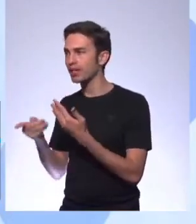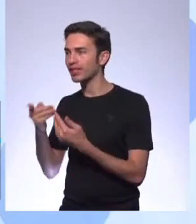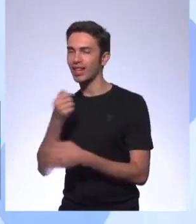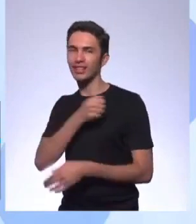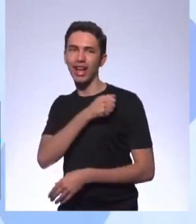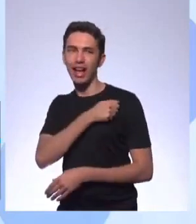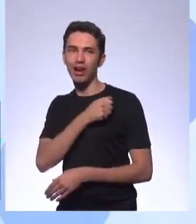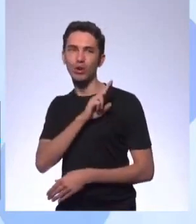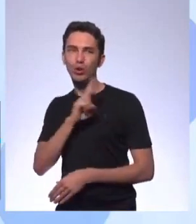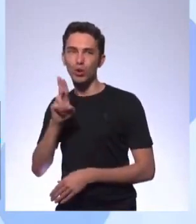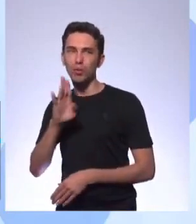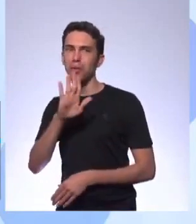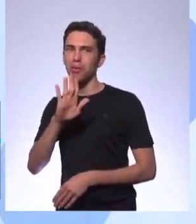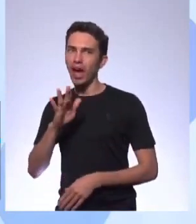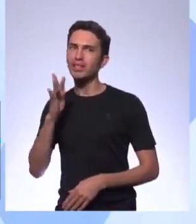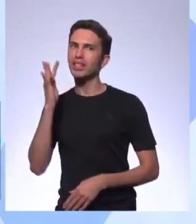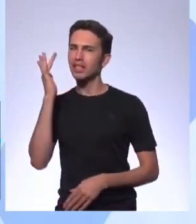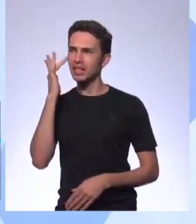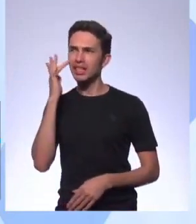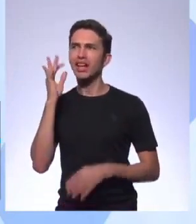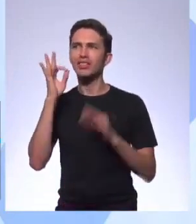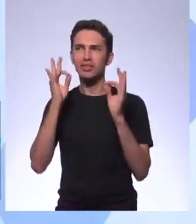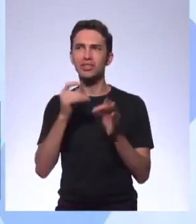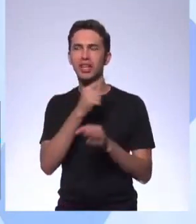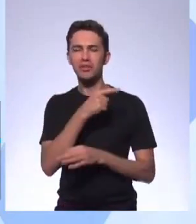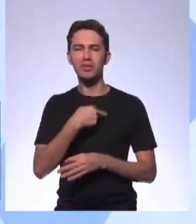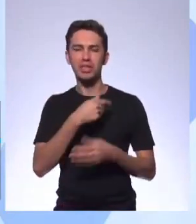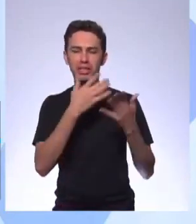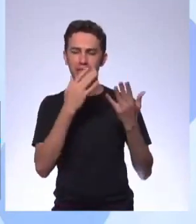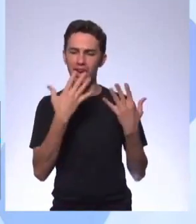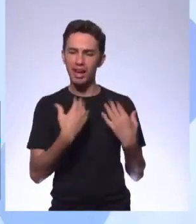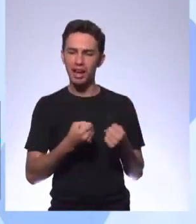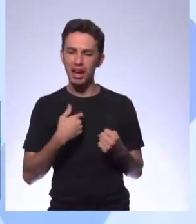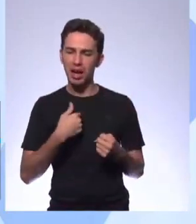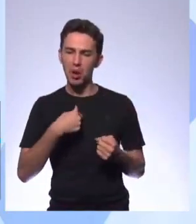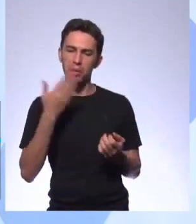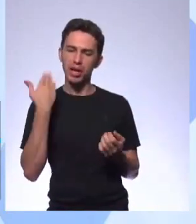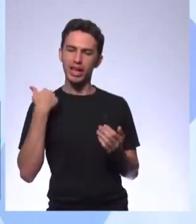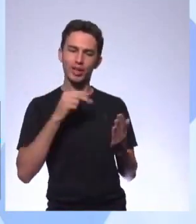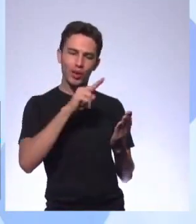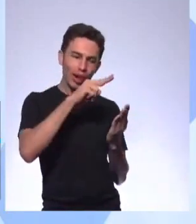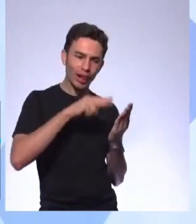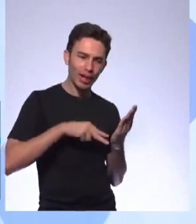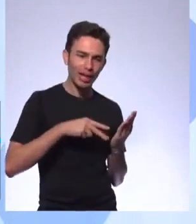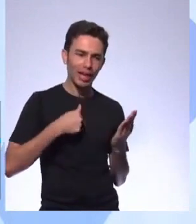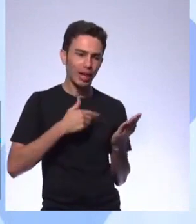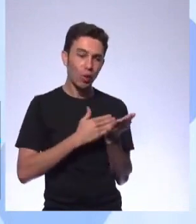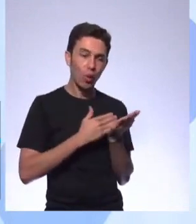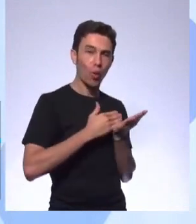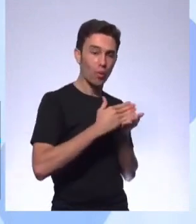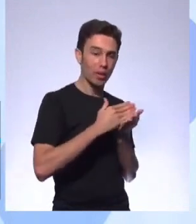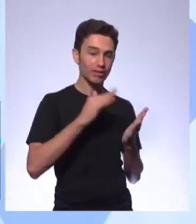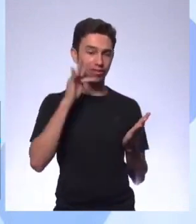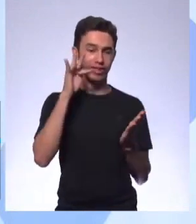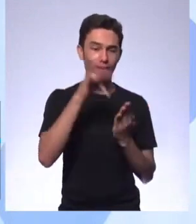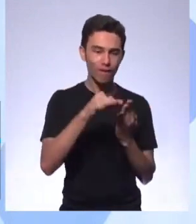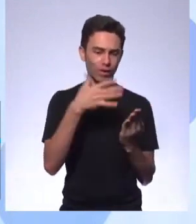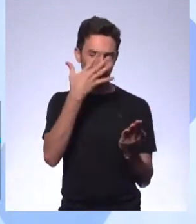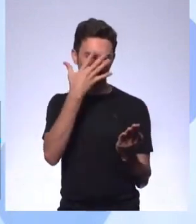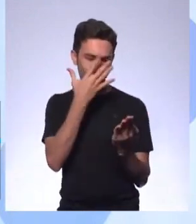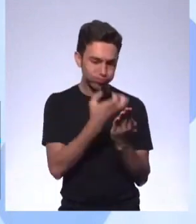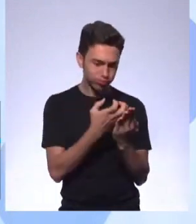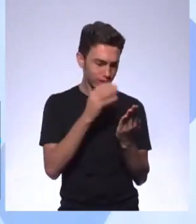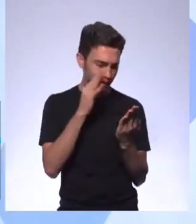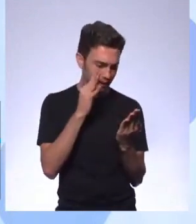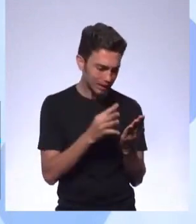luna, mas eu devo admitir que concordo totalmente com você, porque esse livro eu li, professora, e te prende do começo ao final, sim. É um livro